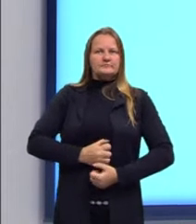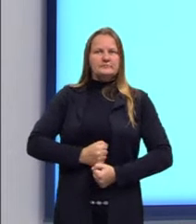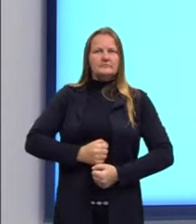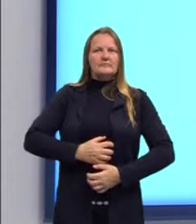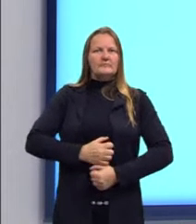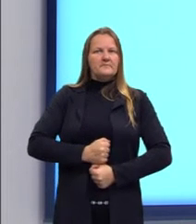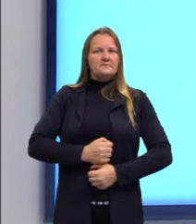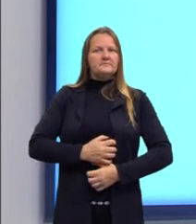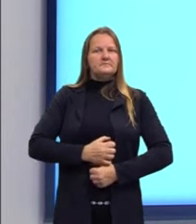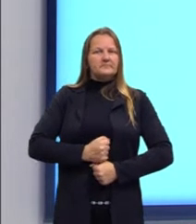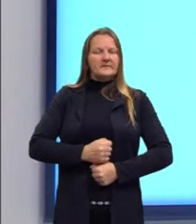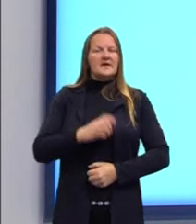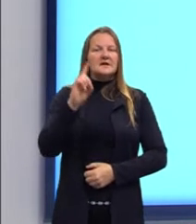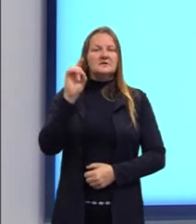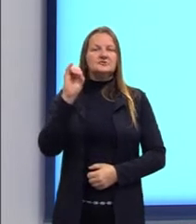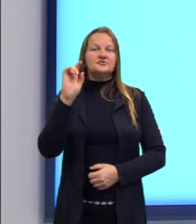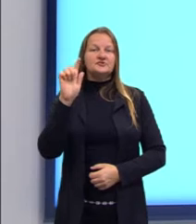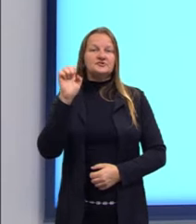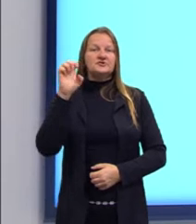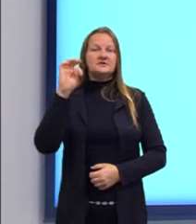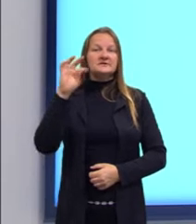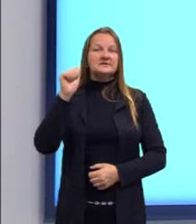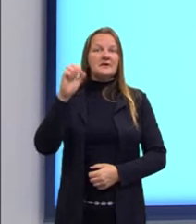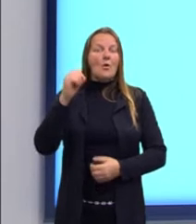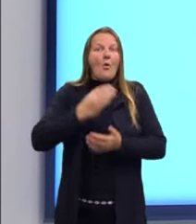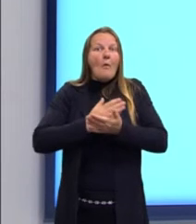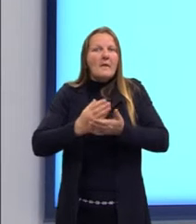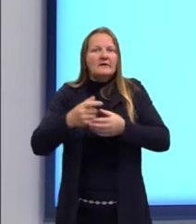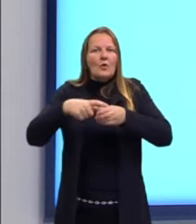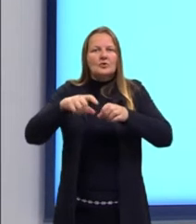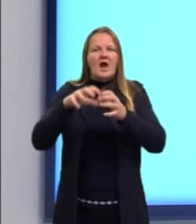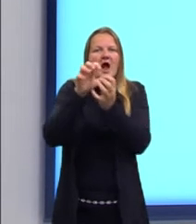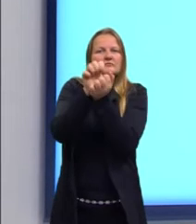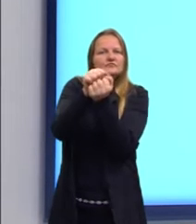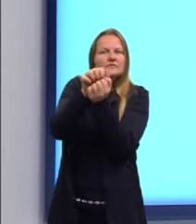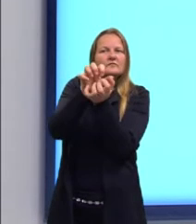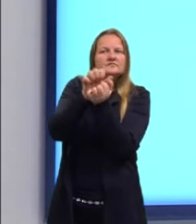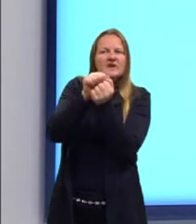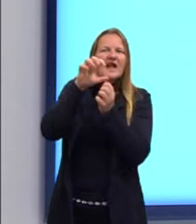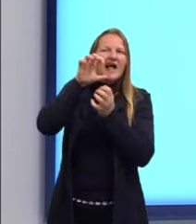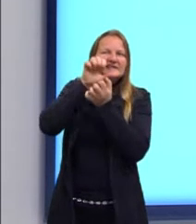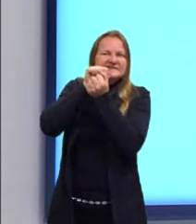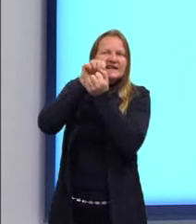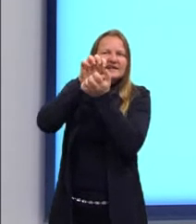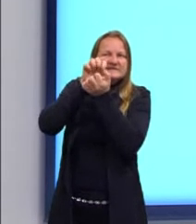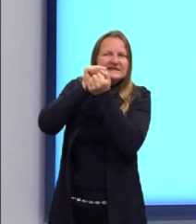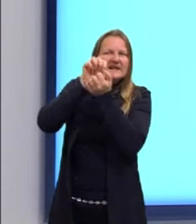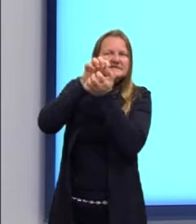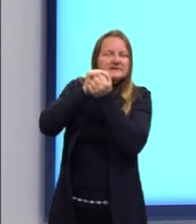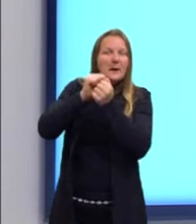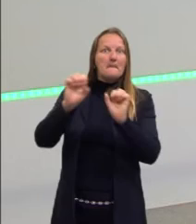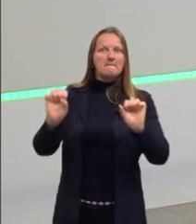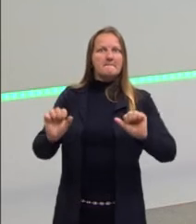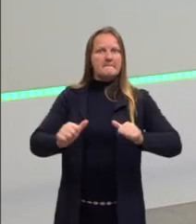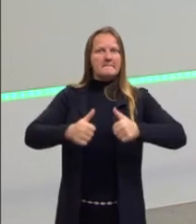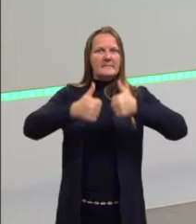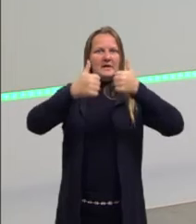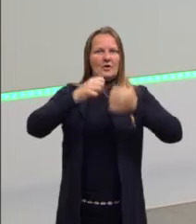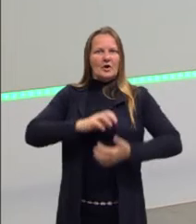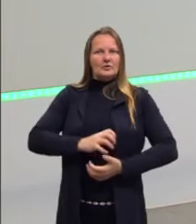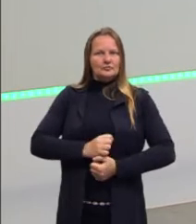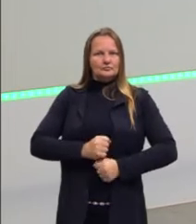começa a digestão, na mastigação. Então, quanto mais tu mastiga o alimento, melhor vai ser digerido